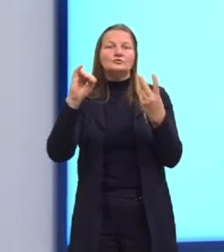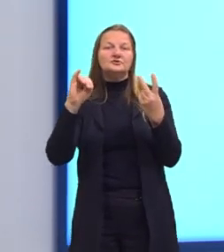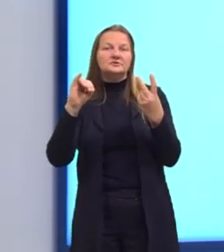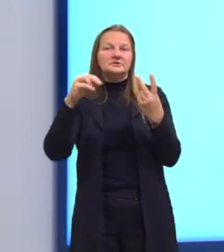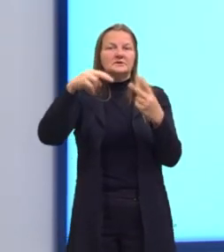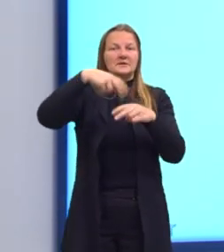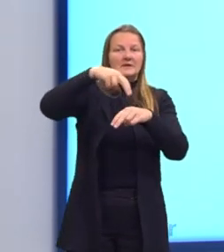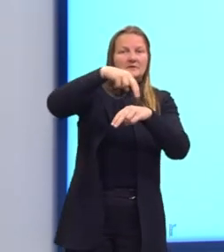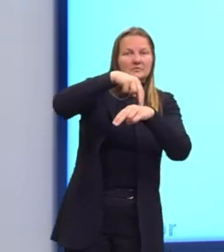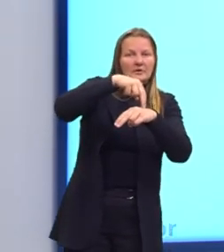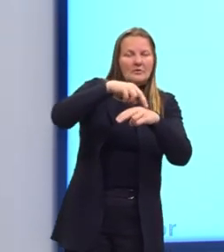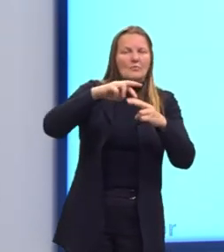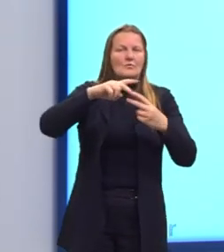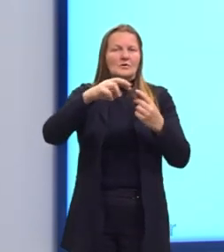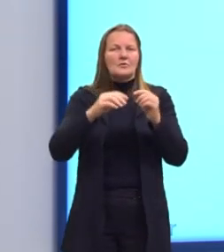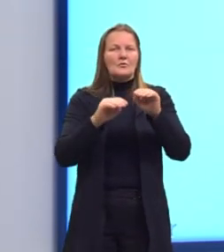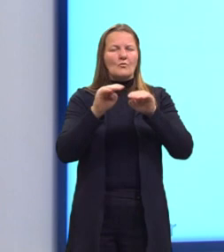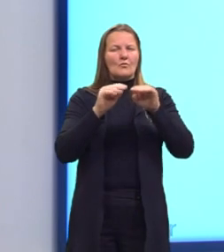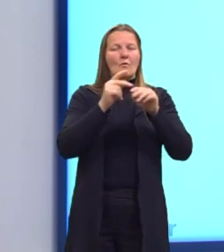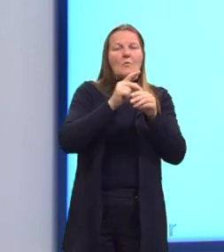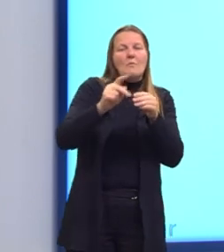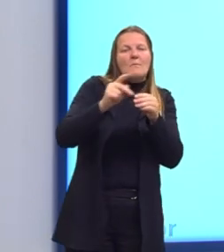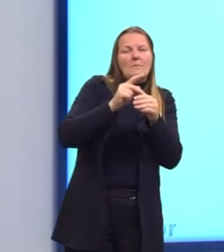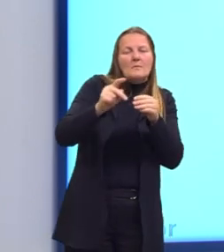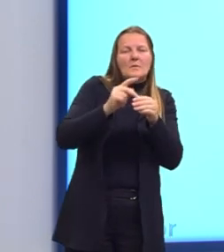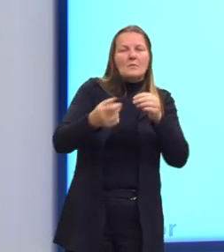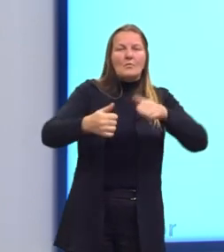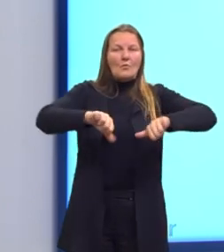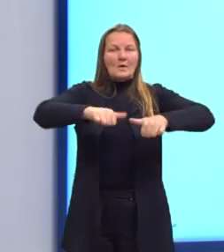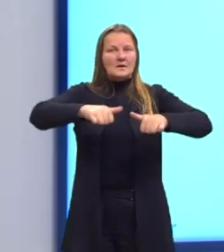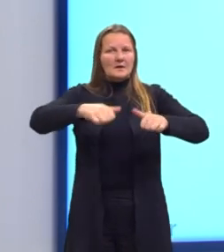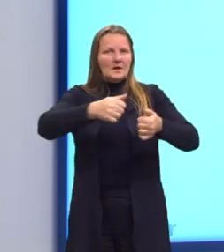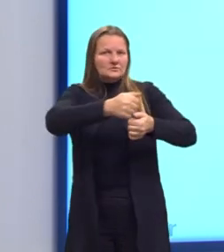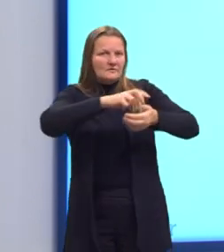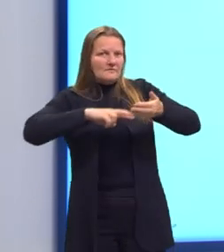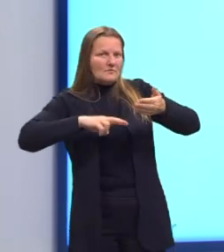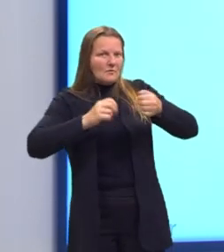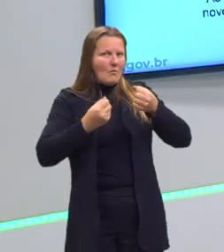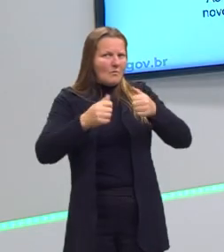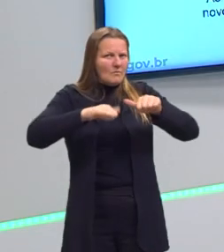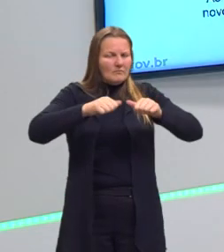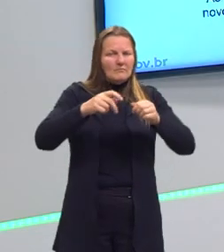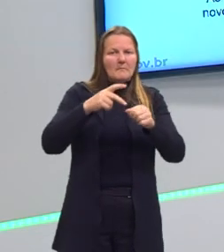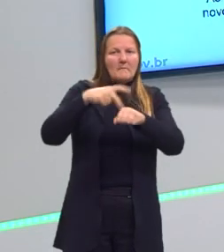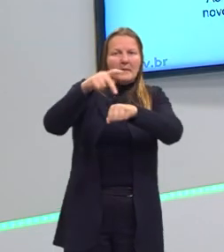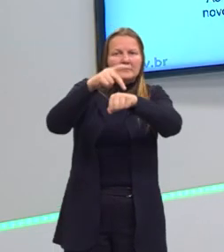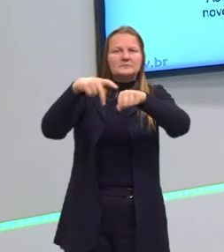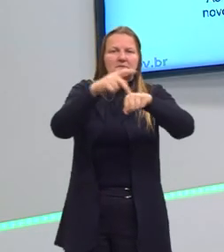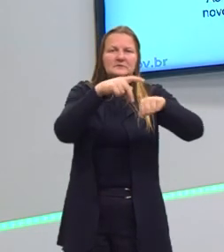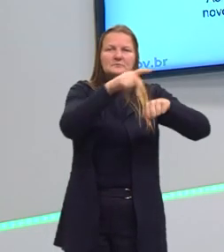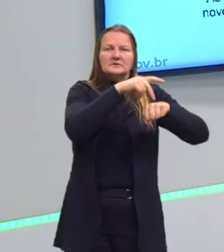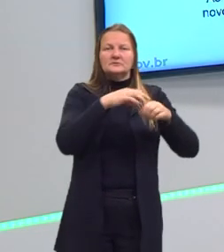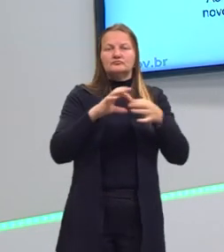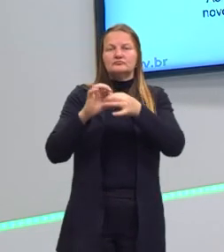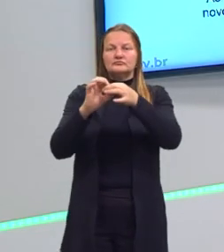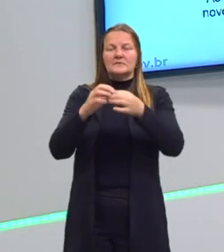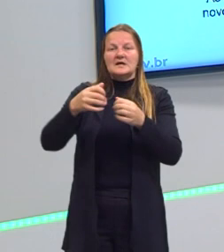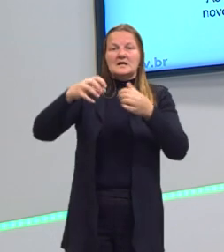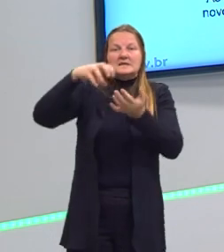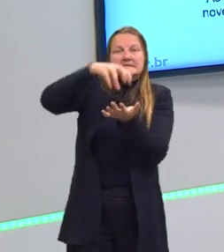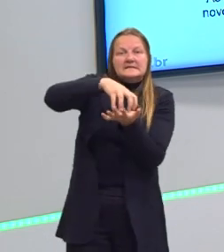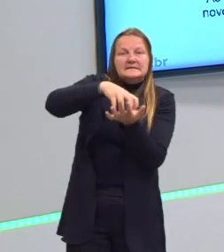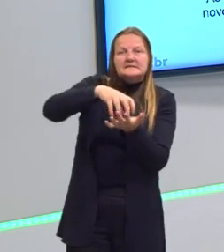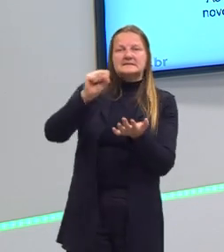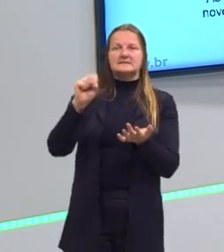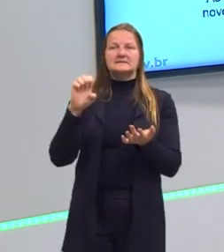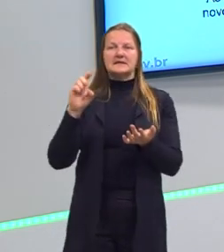mantêm um padrão de qualidade, mantêm unidade em muitos países, etc. Então, essas empresas, agora, na globalização,